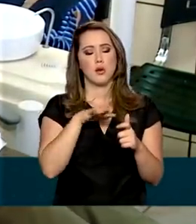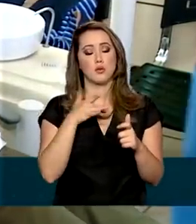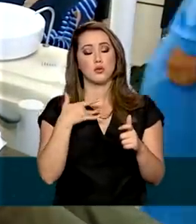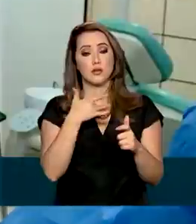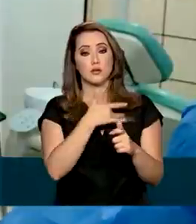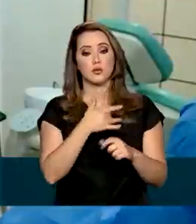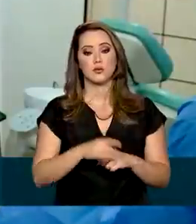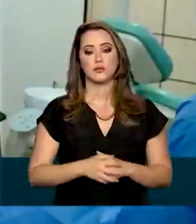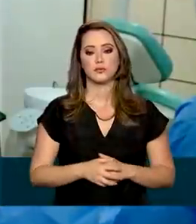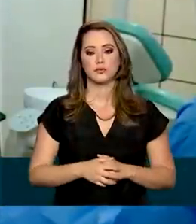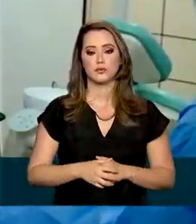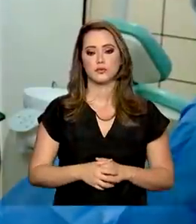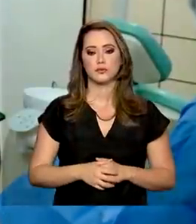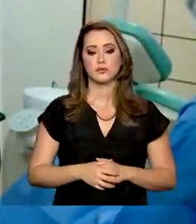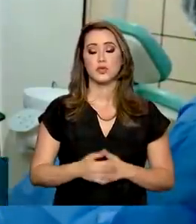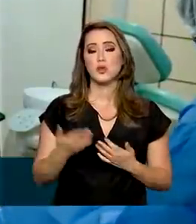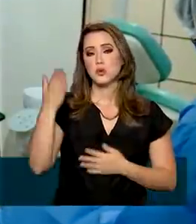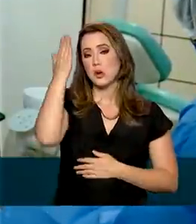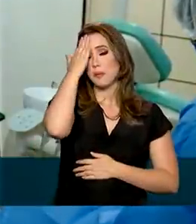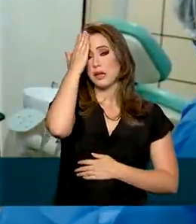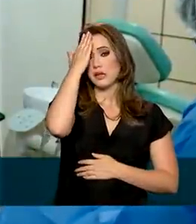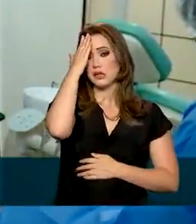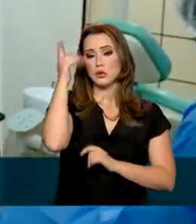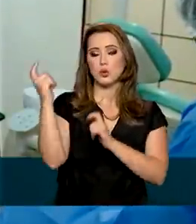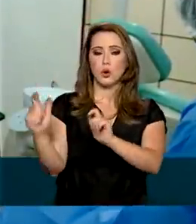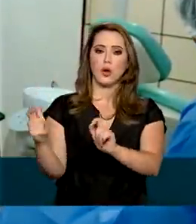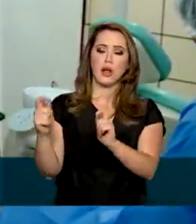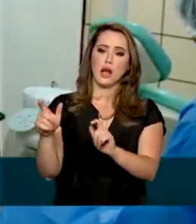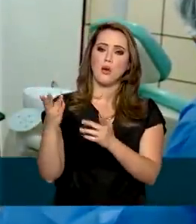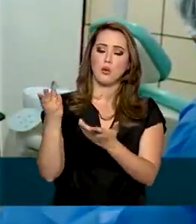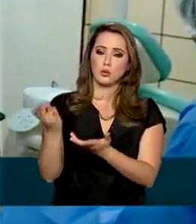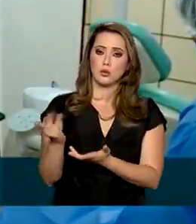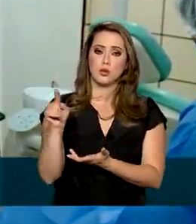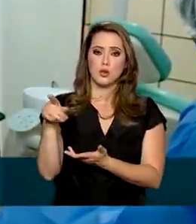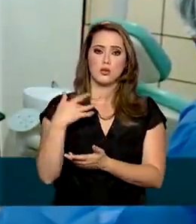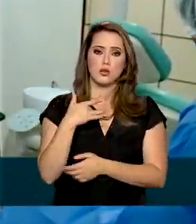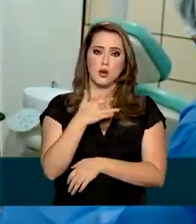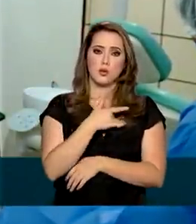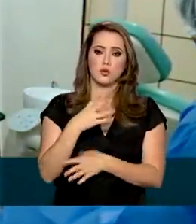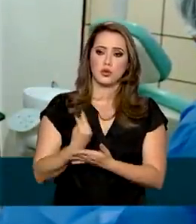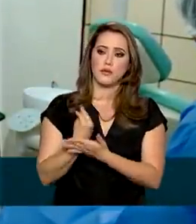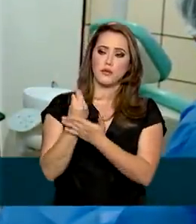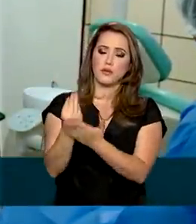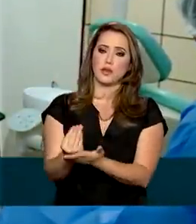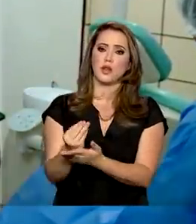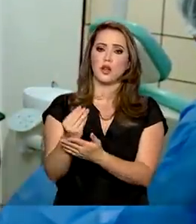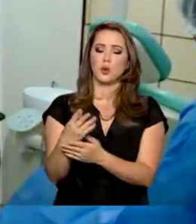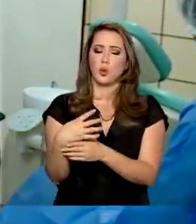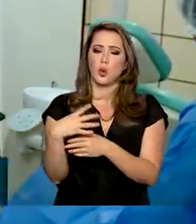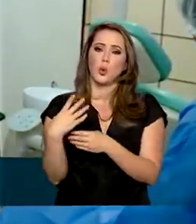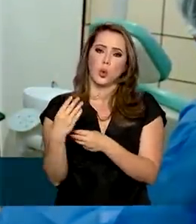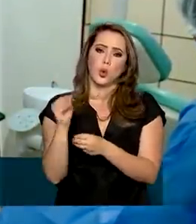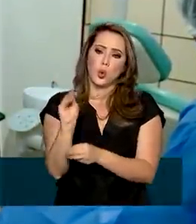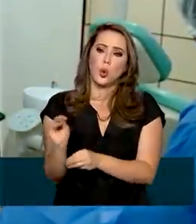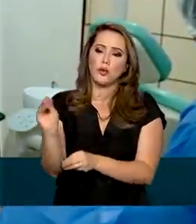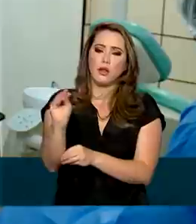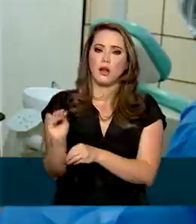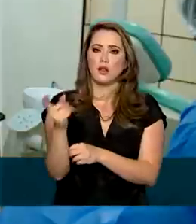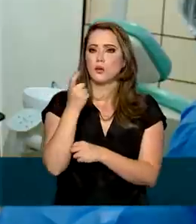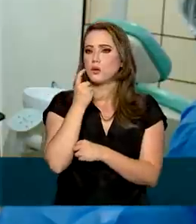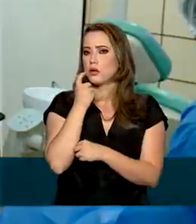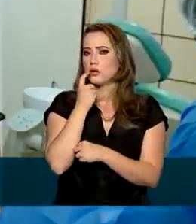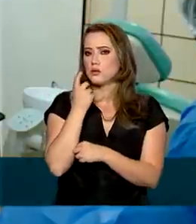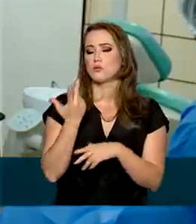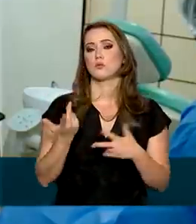de saúde. Eu ouvi falar da unidade de saúde que estava disponibilizando esse atendimento, né?